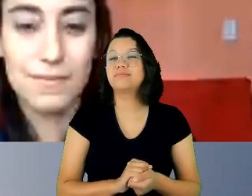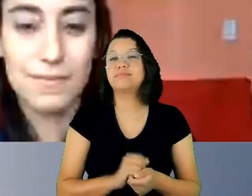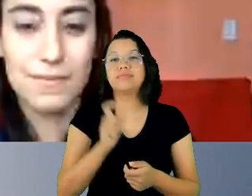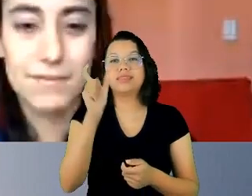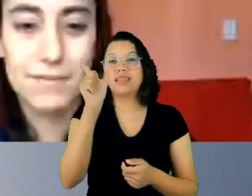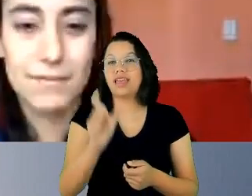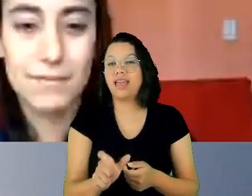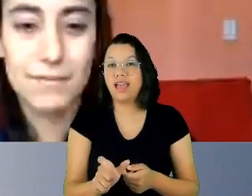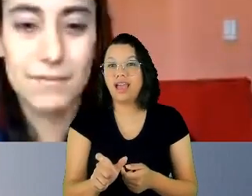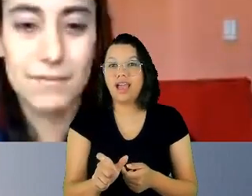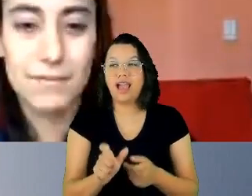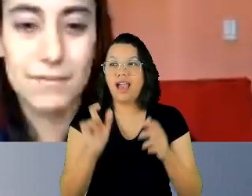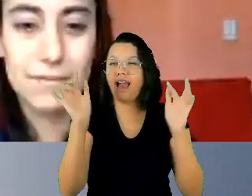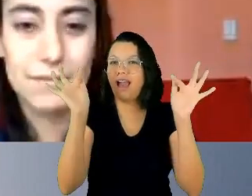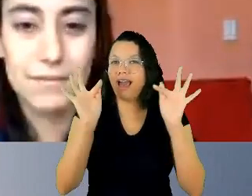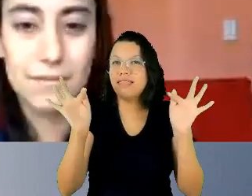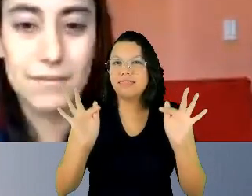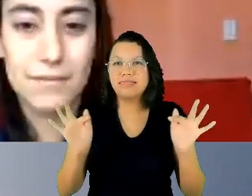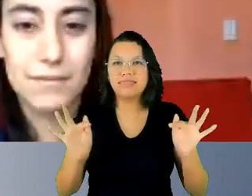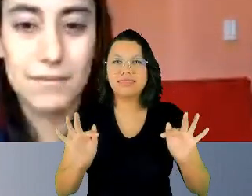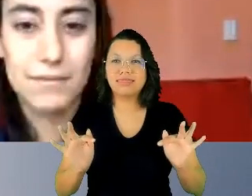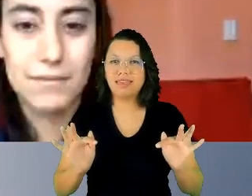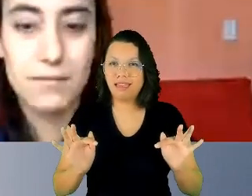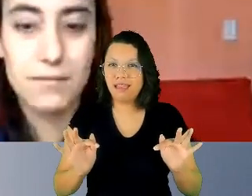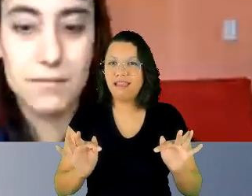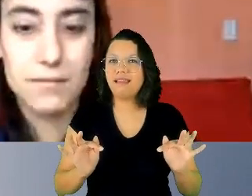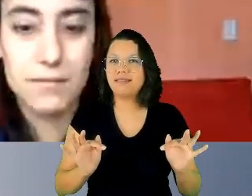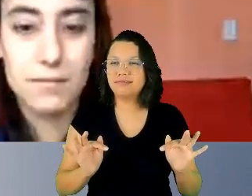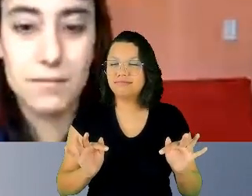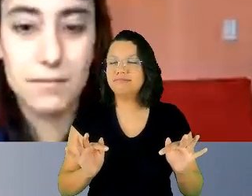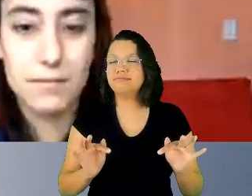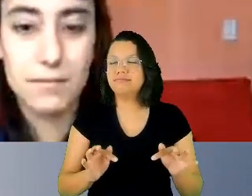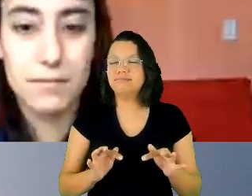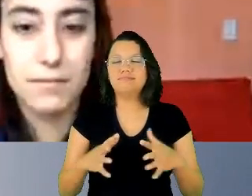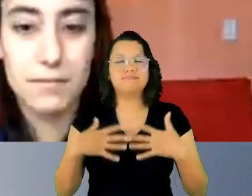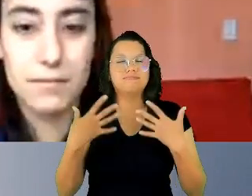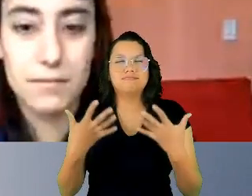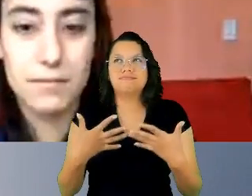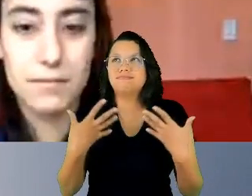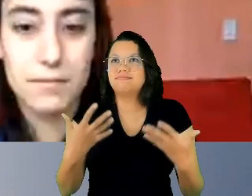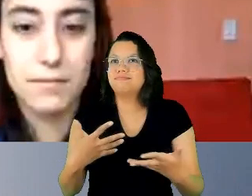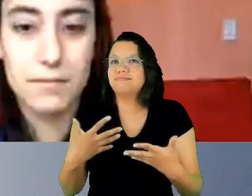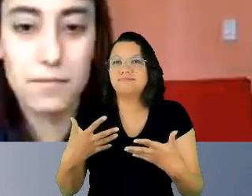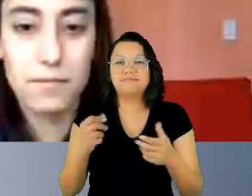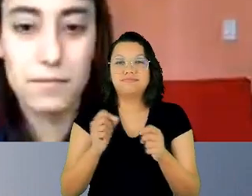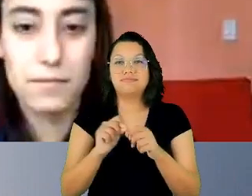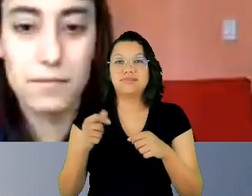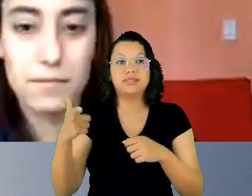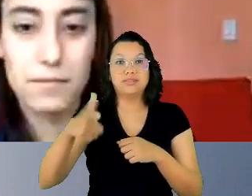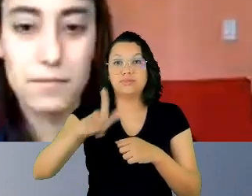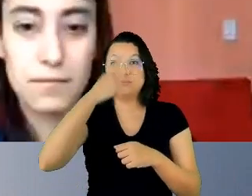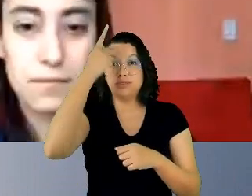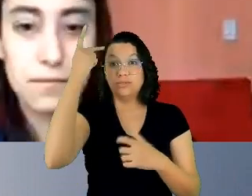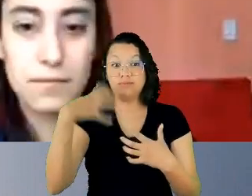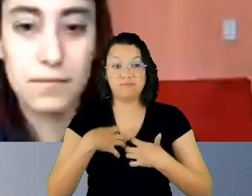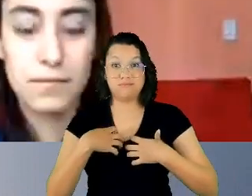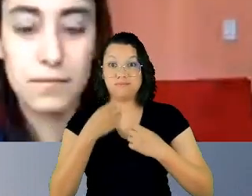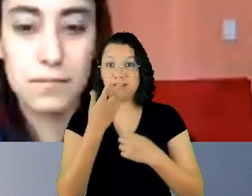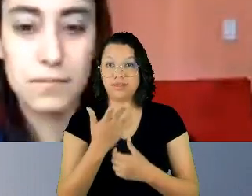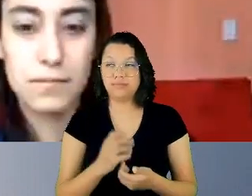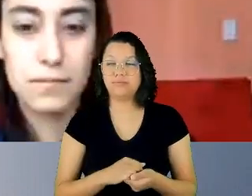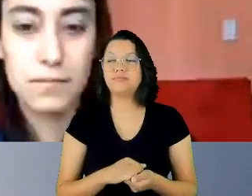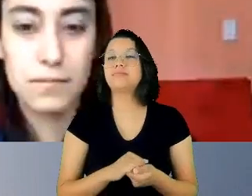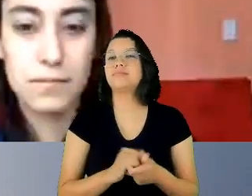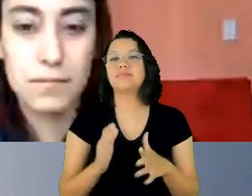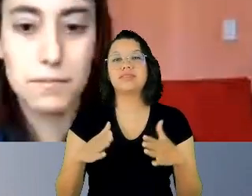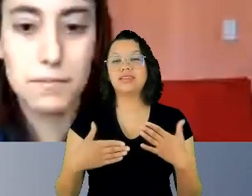contagiante e de uma alegria contagiante. Então, com imensa satisfação, Neuza, que eu lhe revejo hoje,